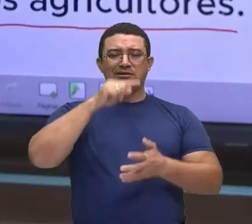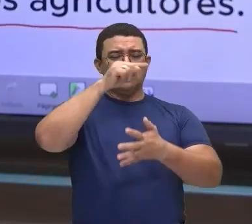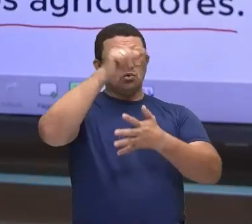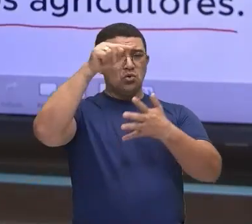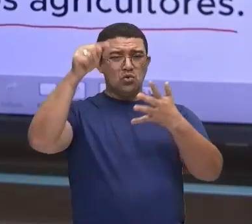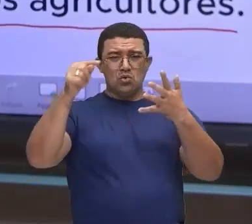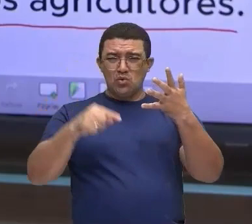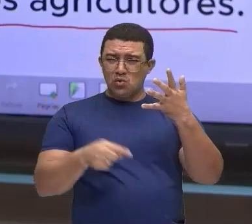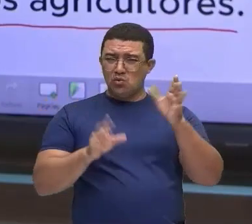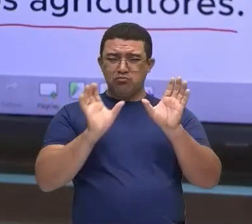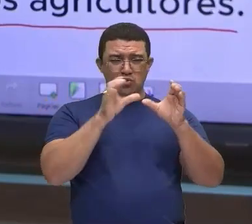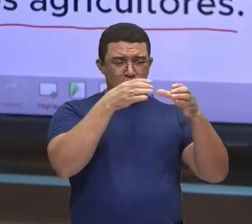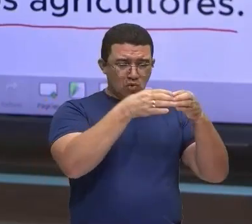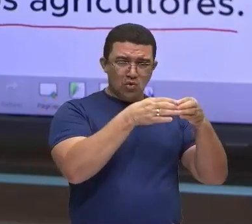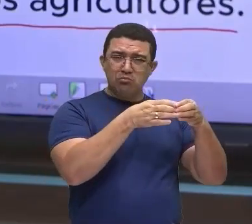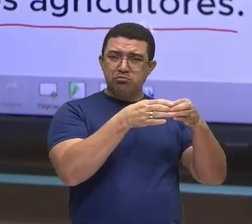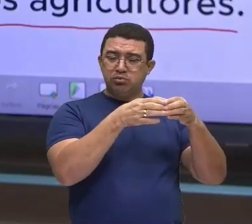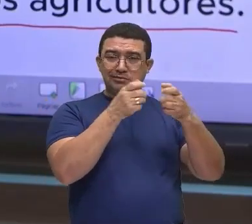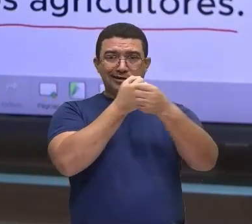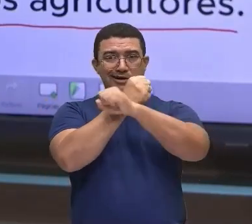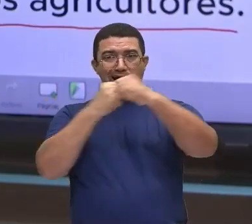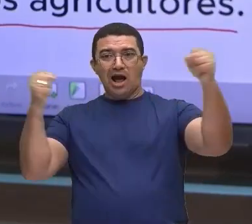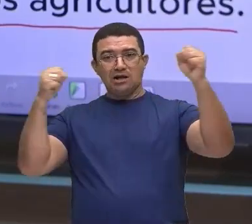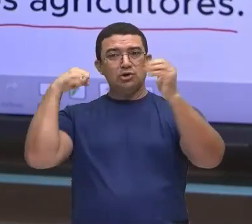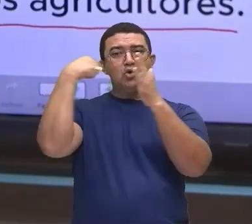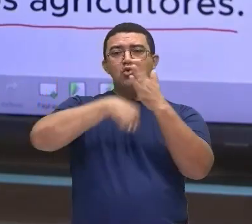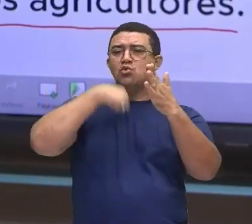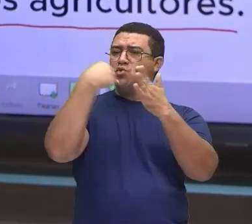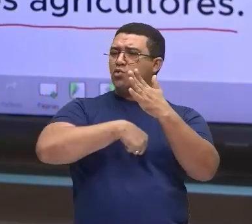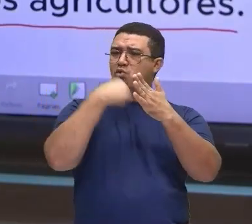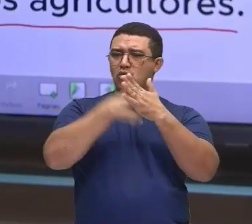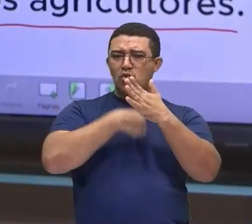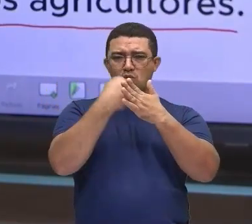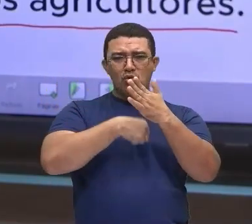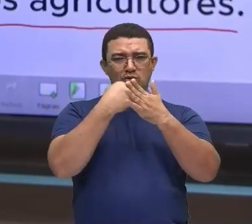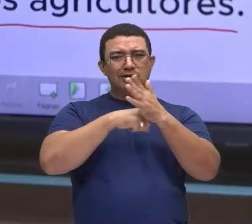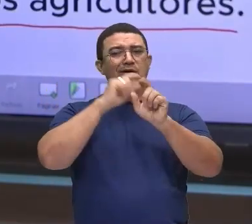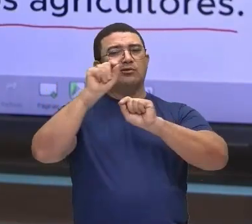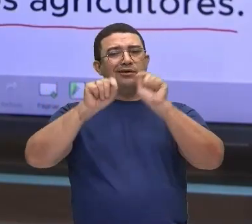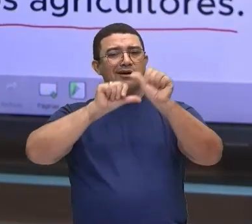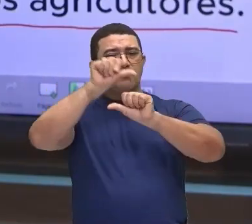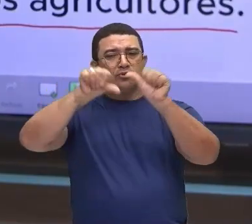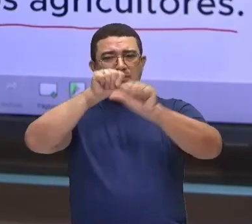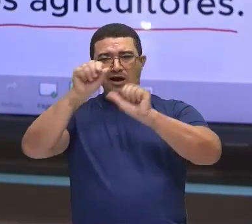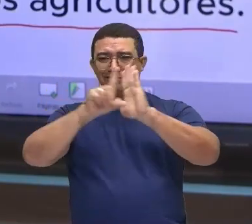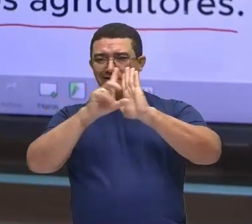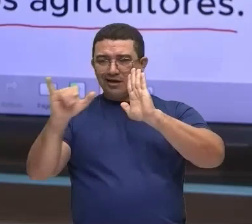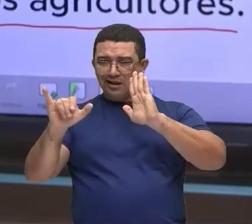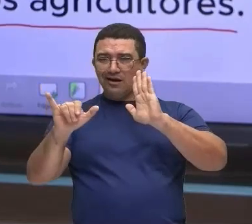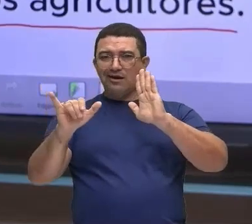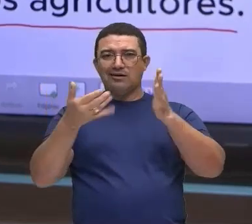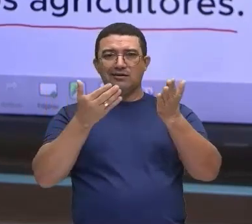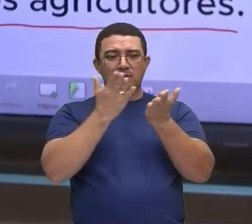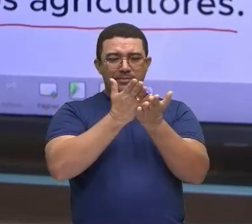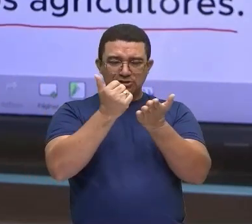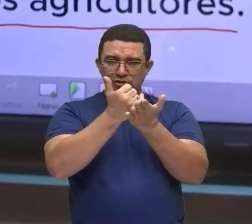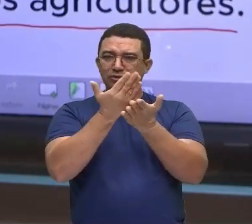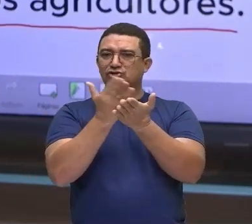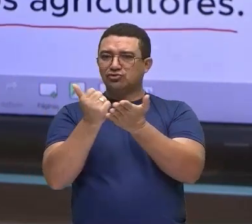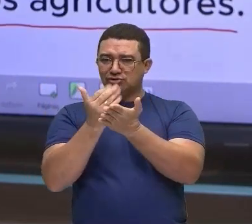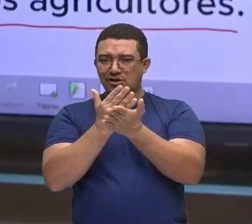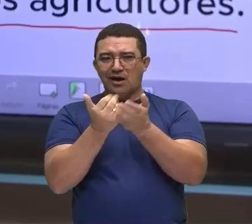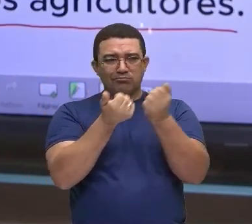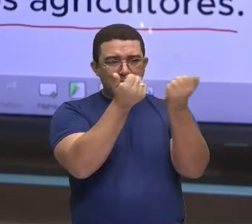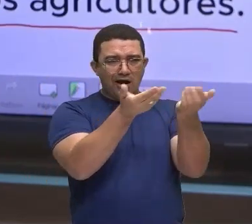maiores, grupos macros, né? Que lutam por essa questão aí, desses conflitos que